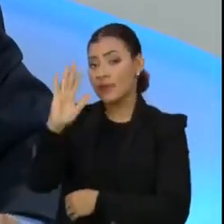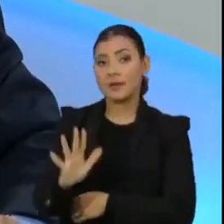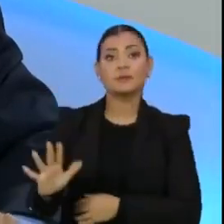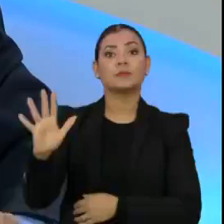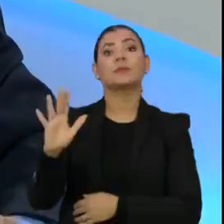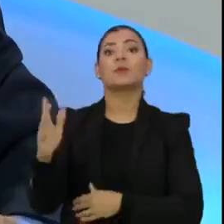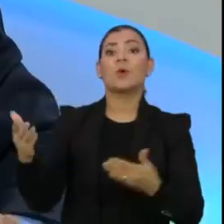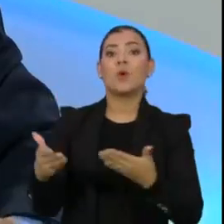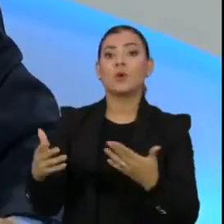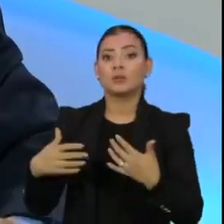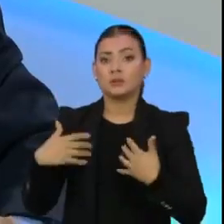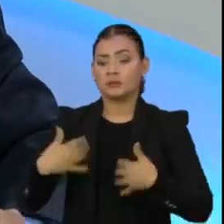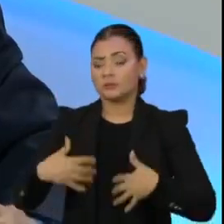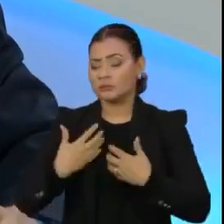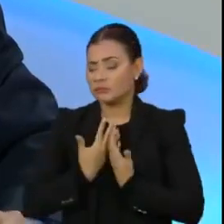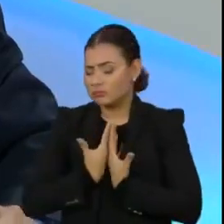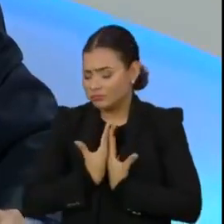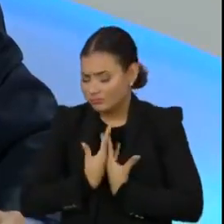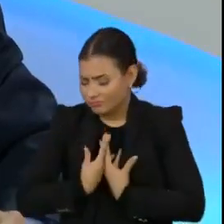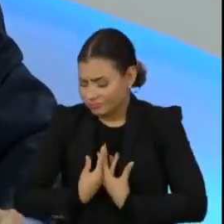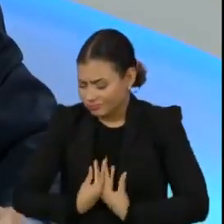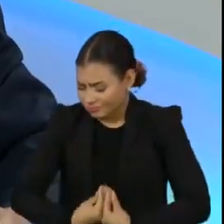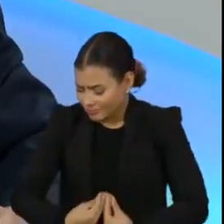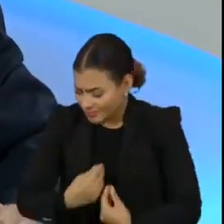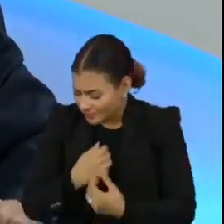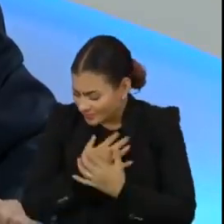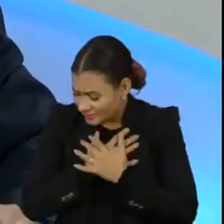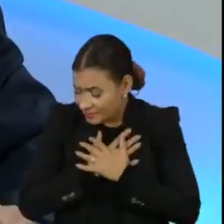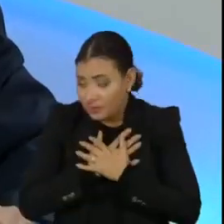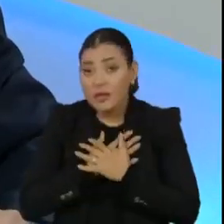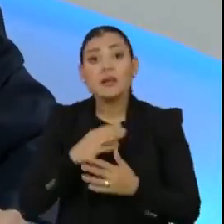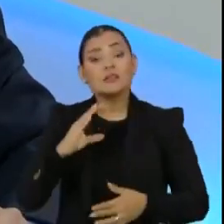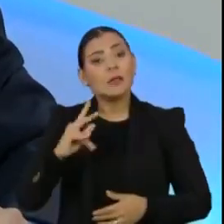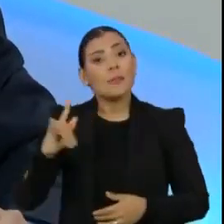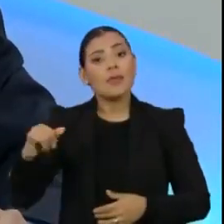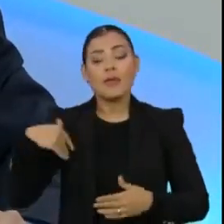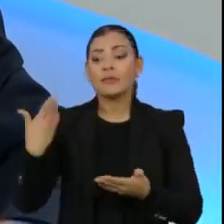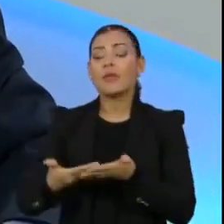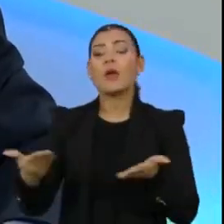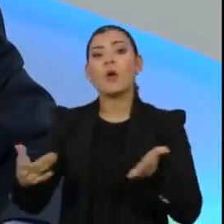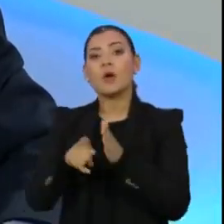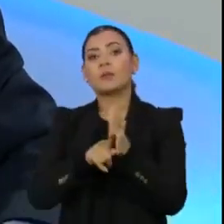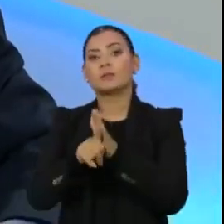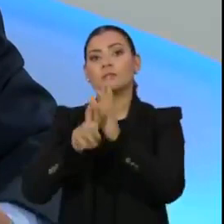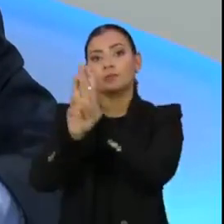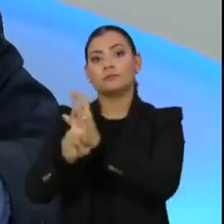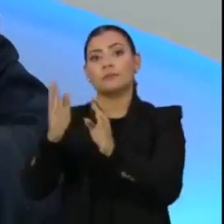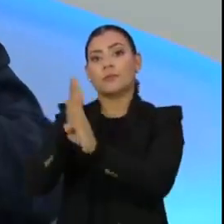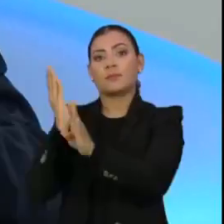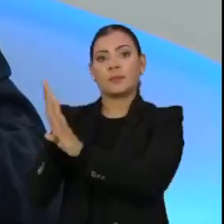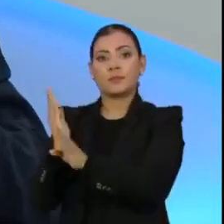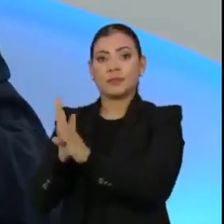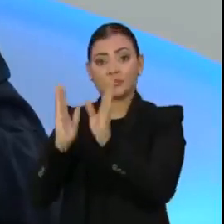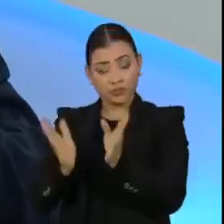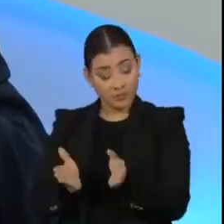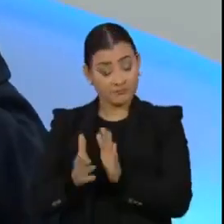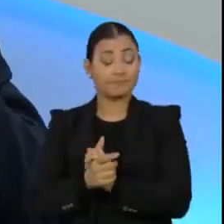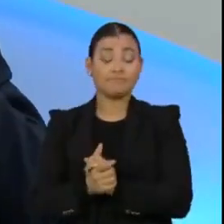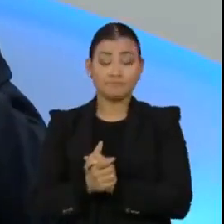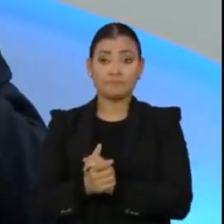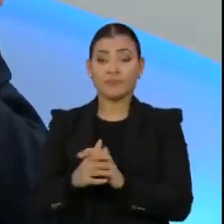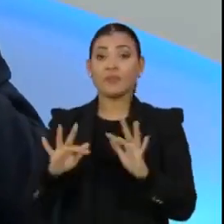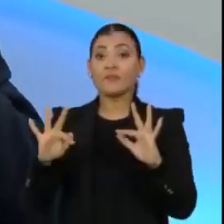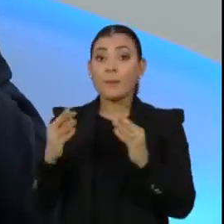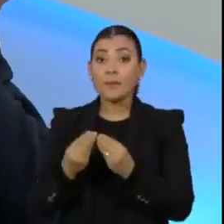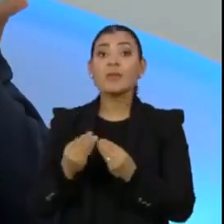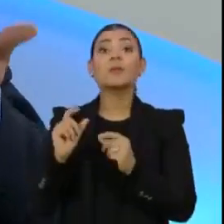estarem hoje despedaçadas? A CPI até aqui já produziu resultados sanitários. Veja que até a